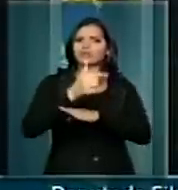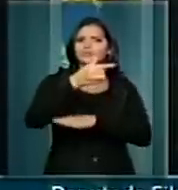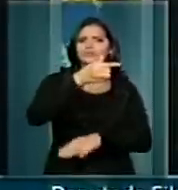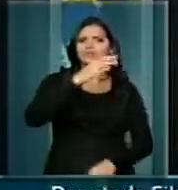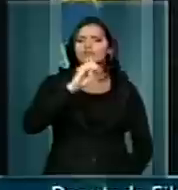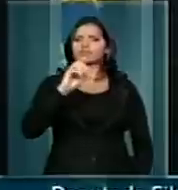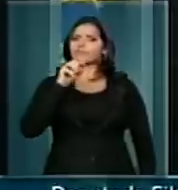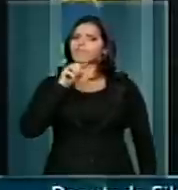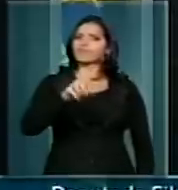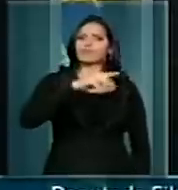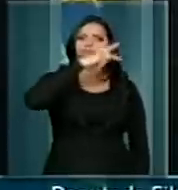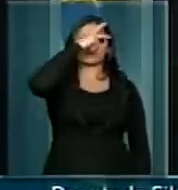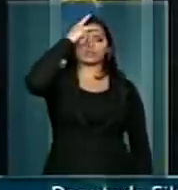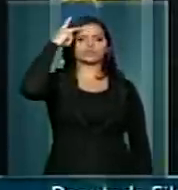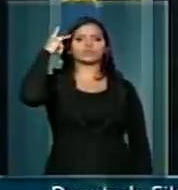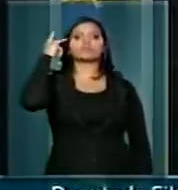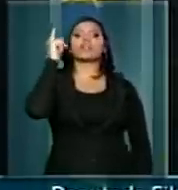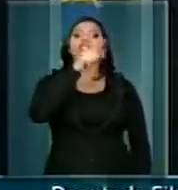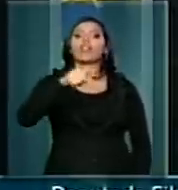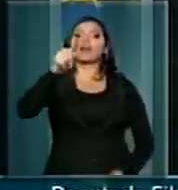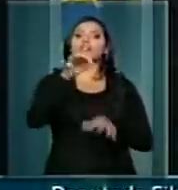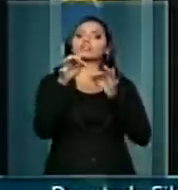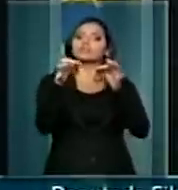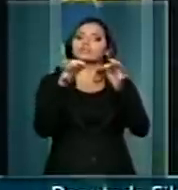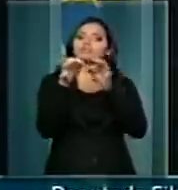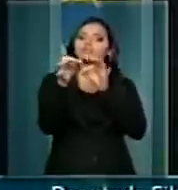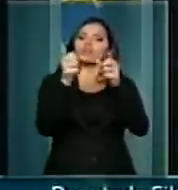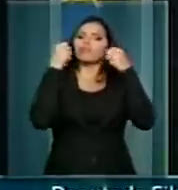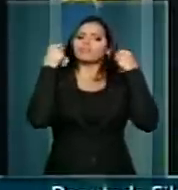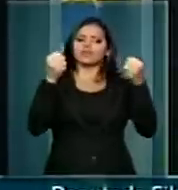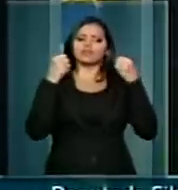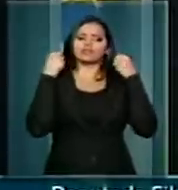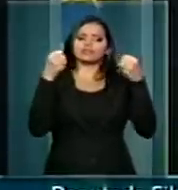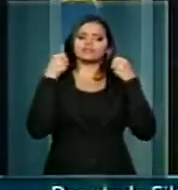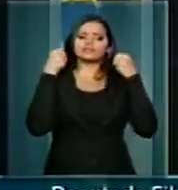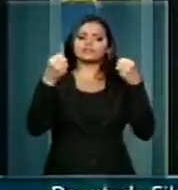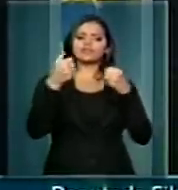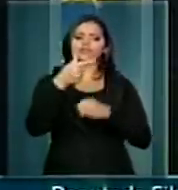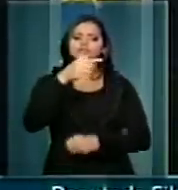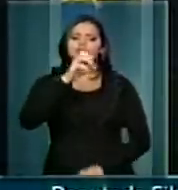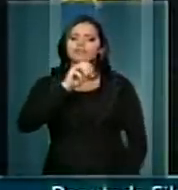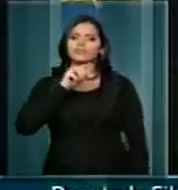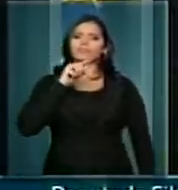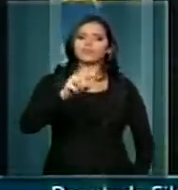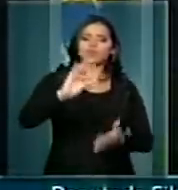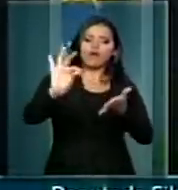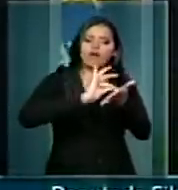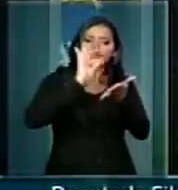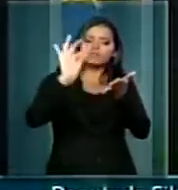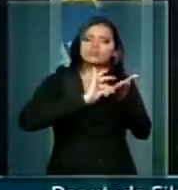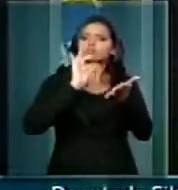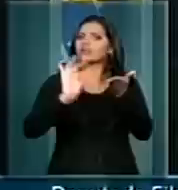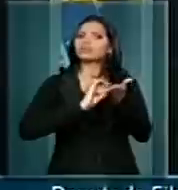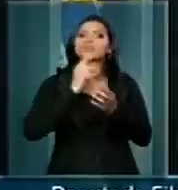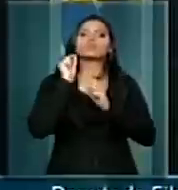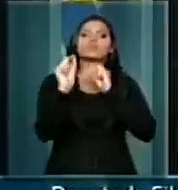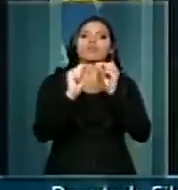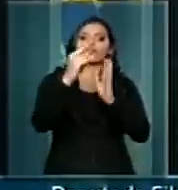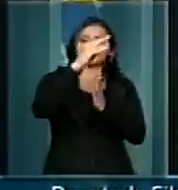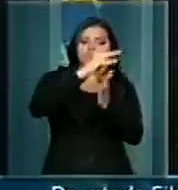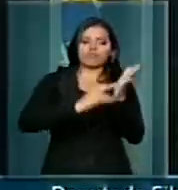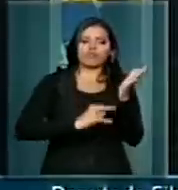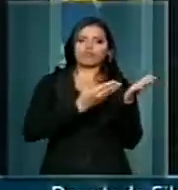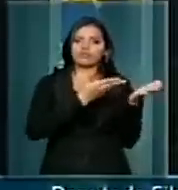manifesto? 70 mil assinaturas que será entregue